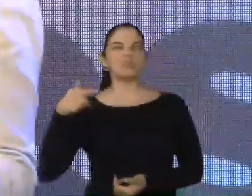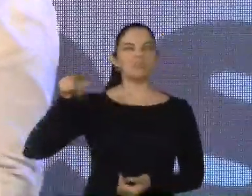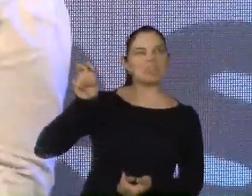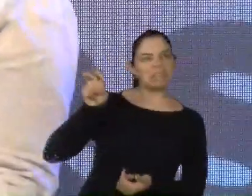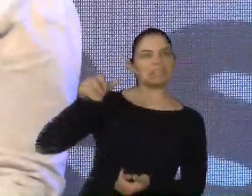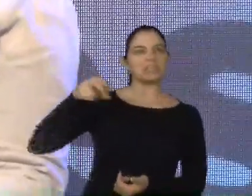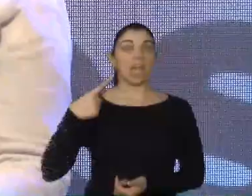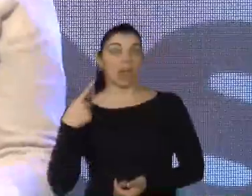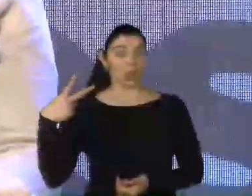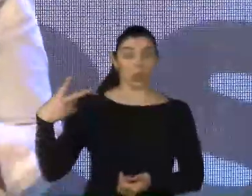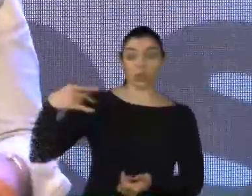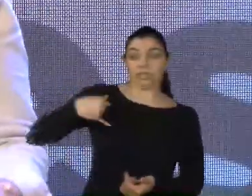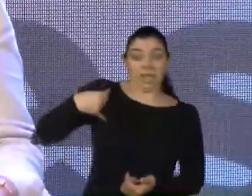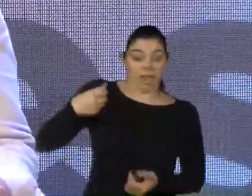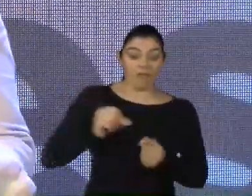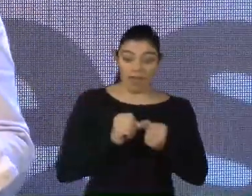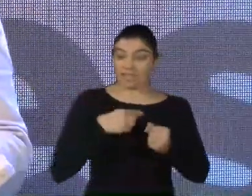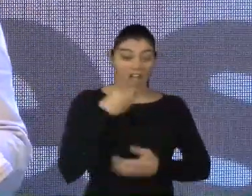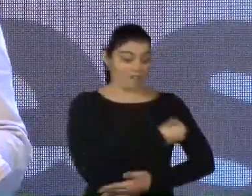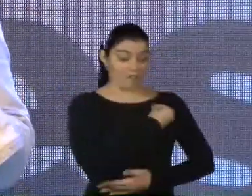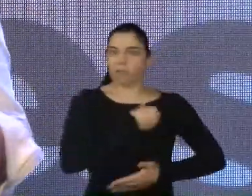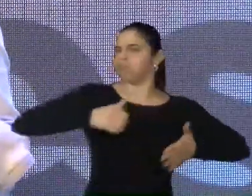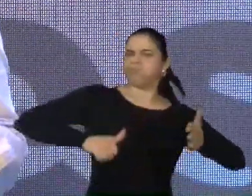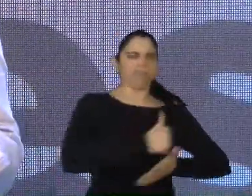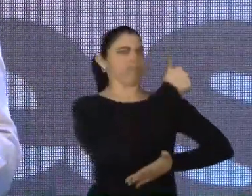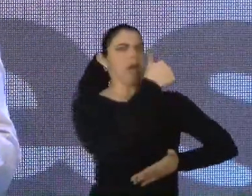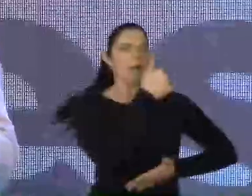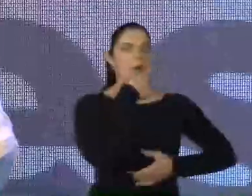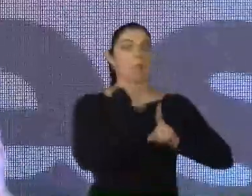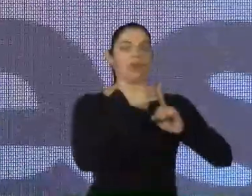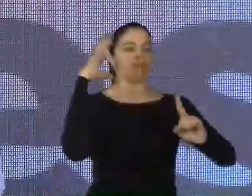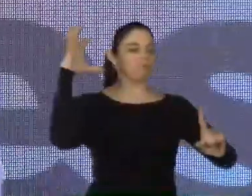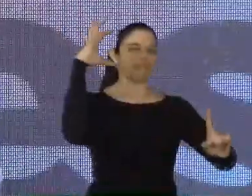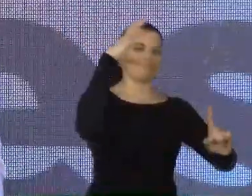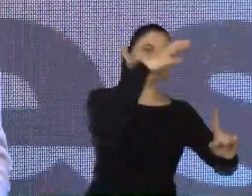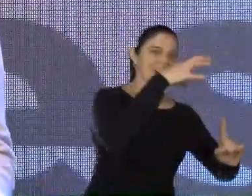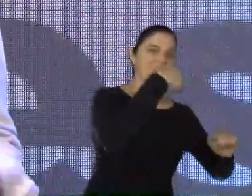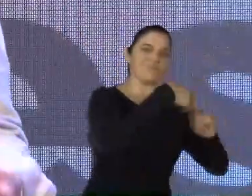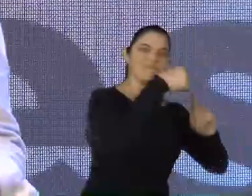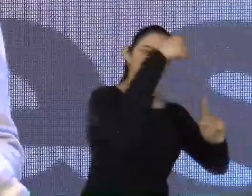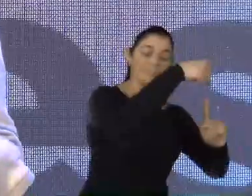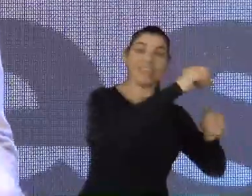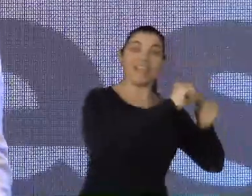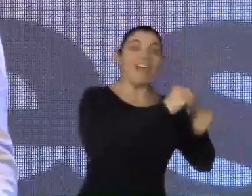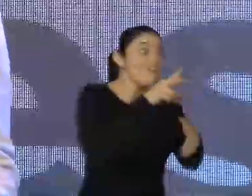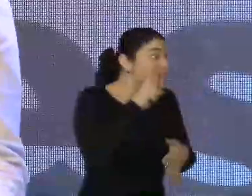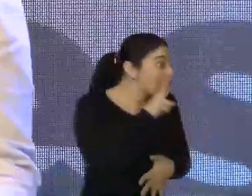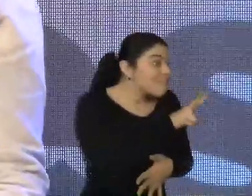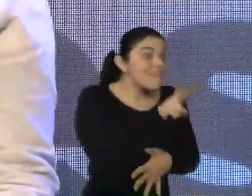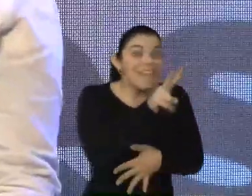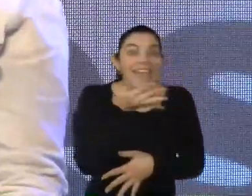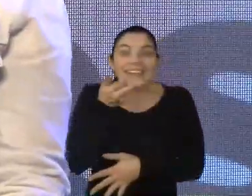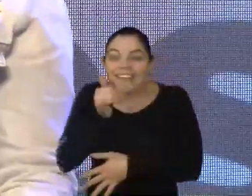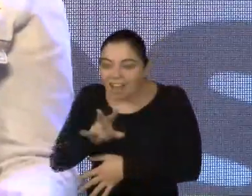todos os dias. É impressionante ver quando os meus filhos encontram crianças com qualquer tipo de